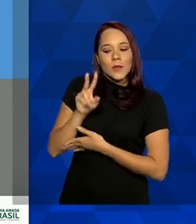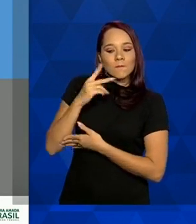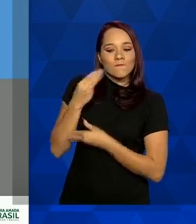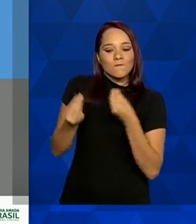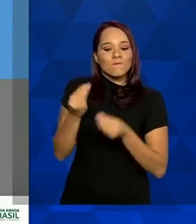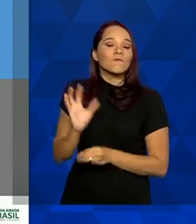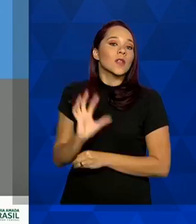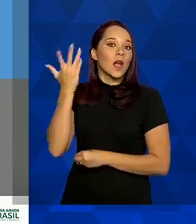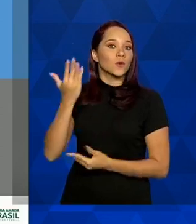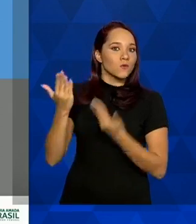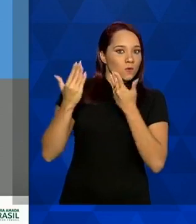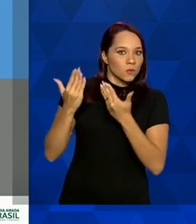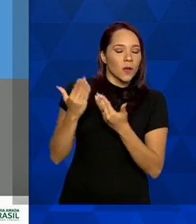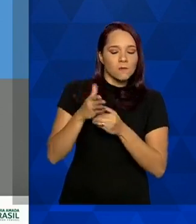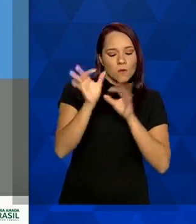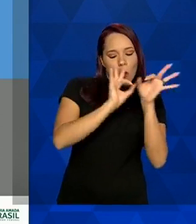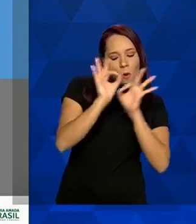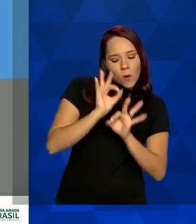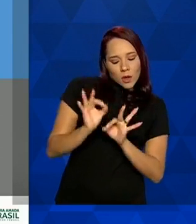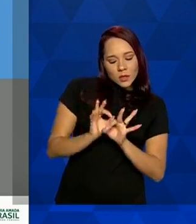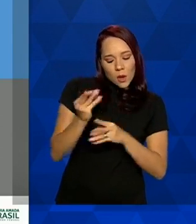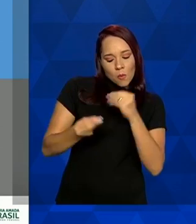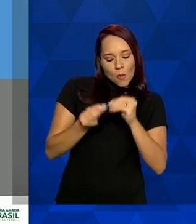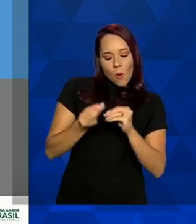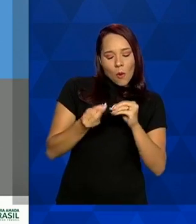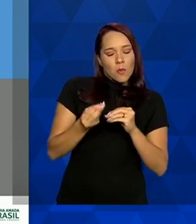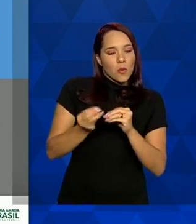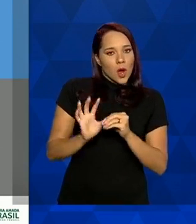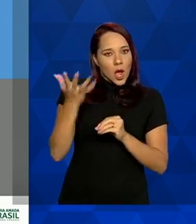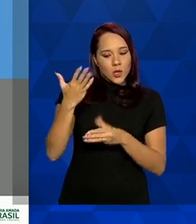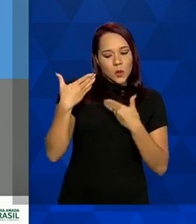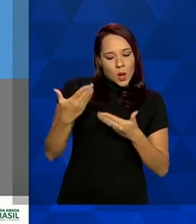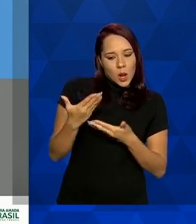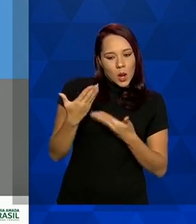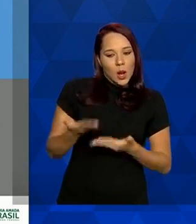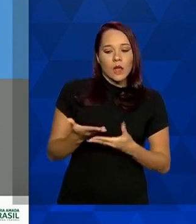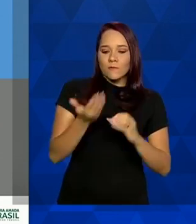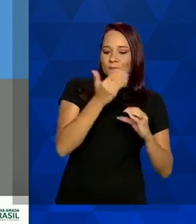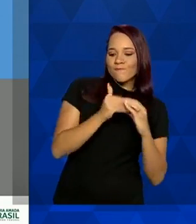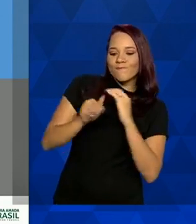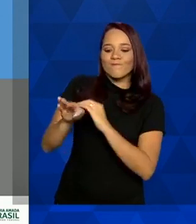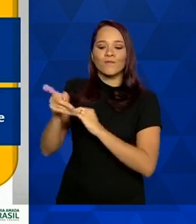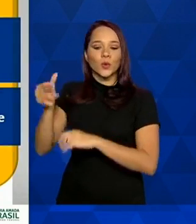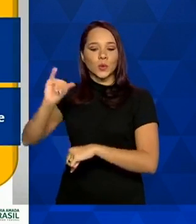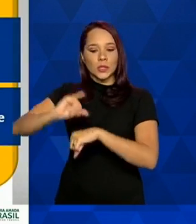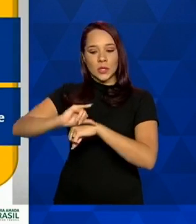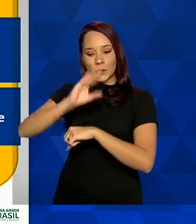e, ao mesmo tempo, organizar o encaminhamento dos casos leves para as unidades de referência.